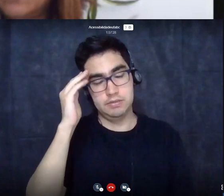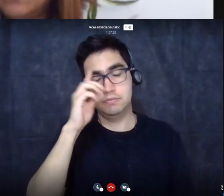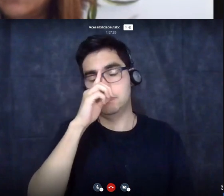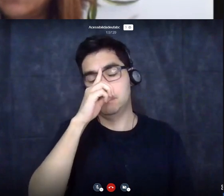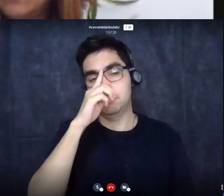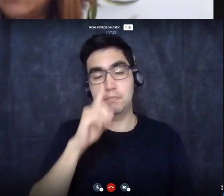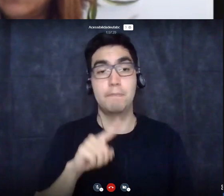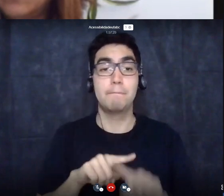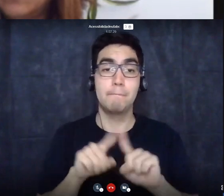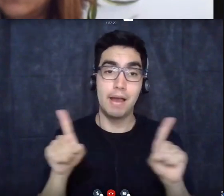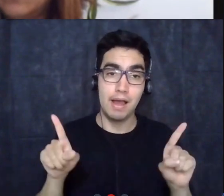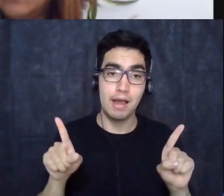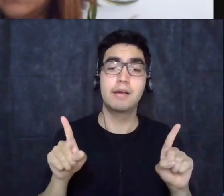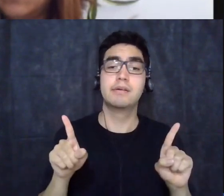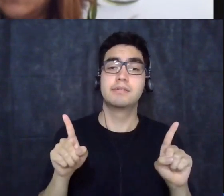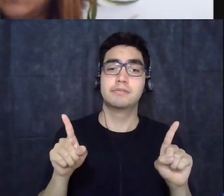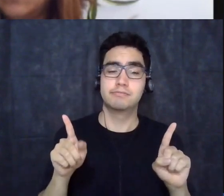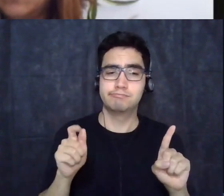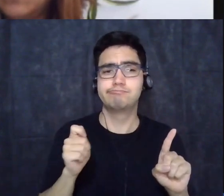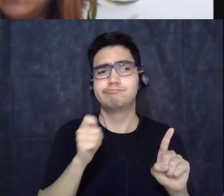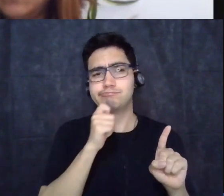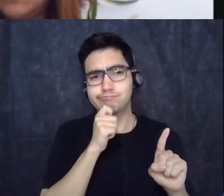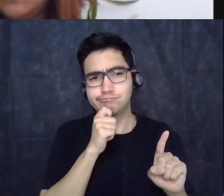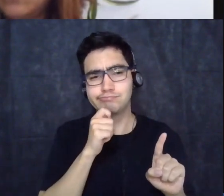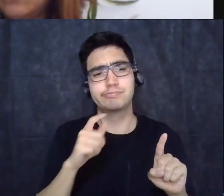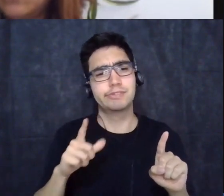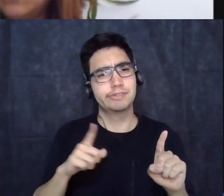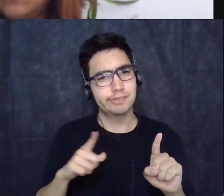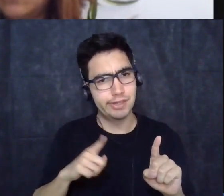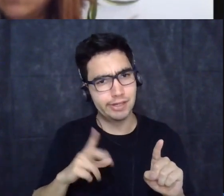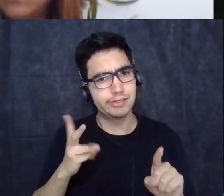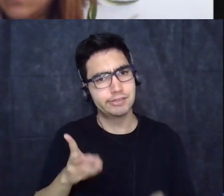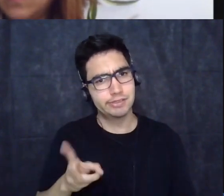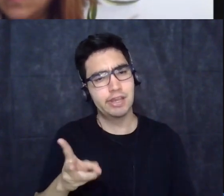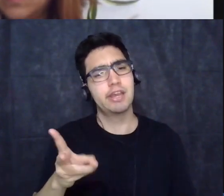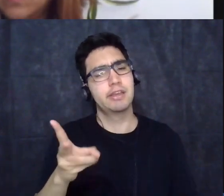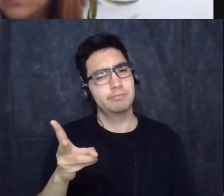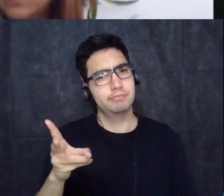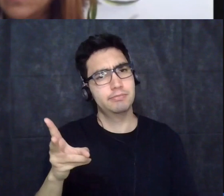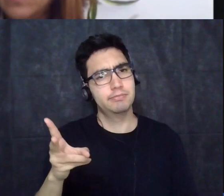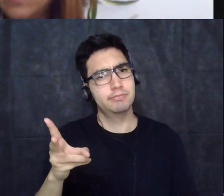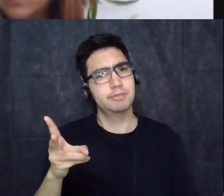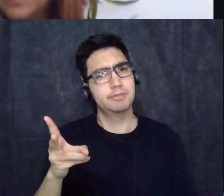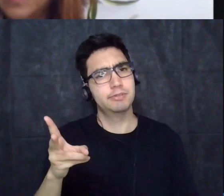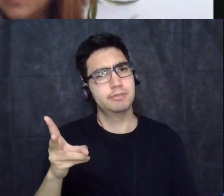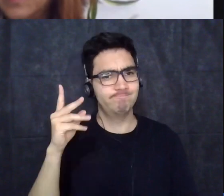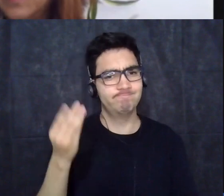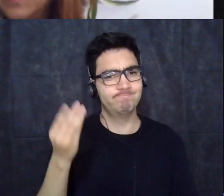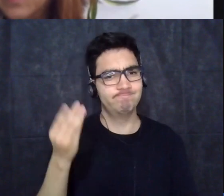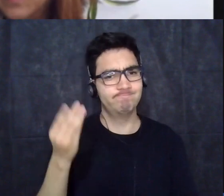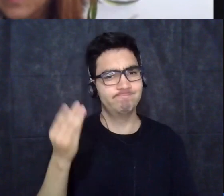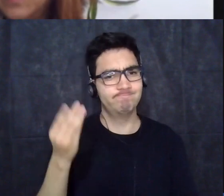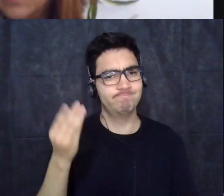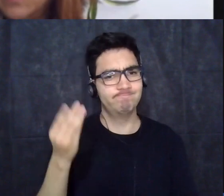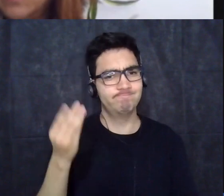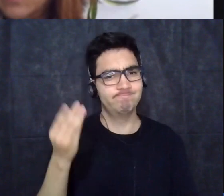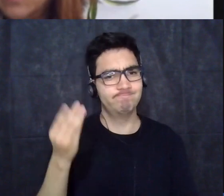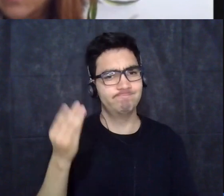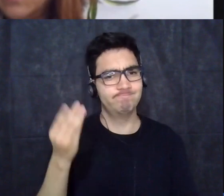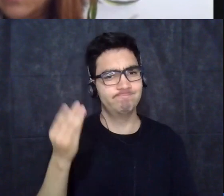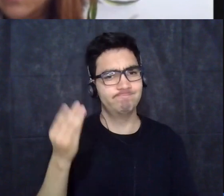mas o que eu chamo sempre a atenção nas aulas onde eu trabalhei com os cursos de história